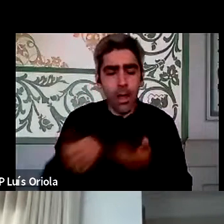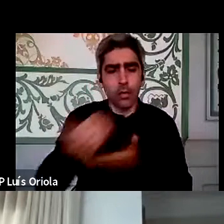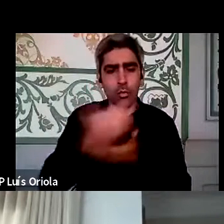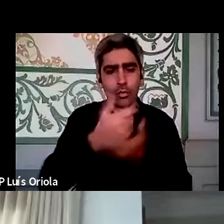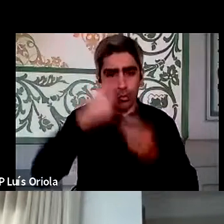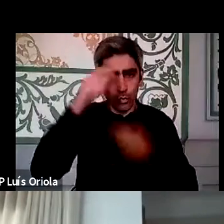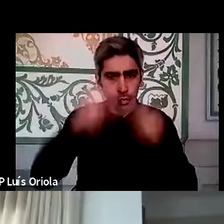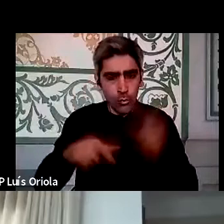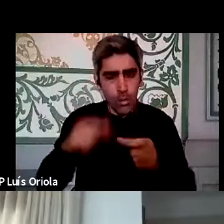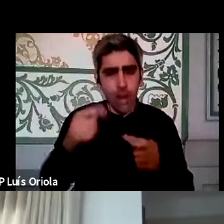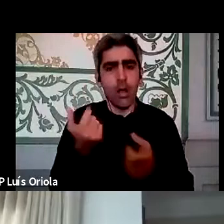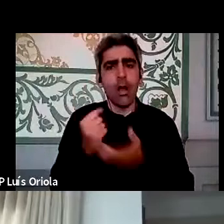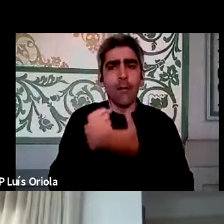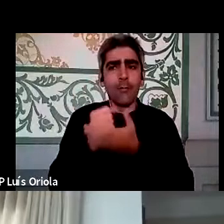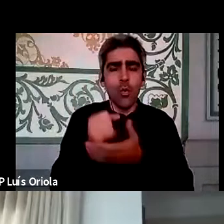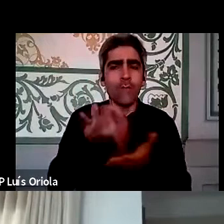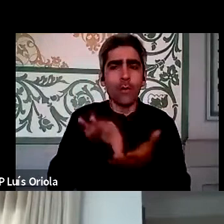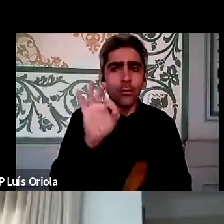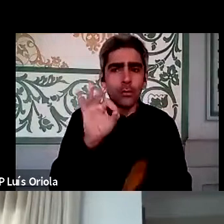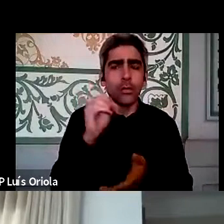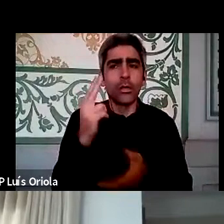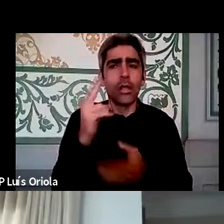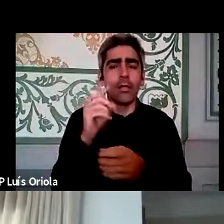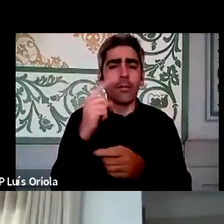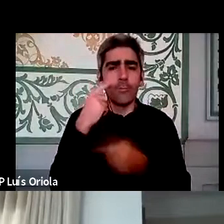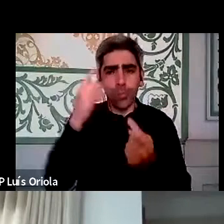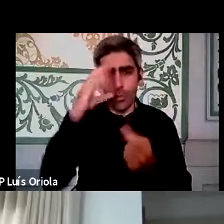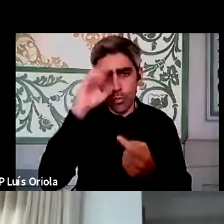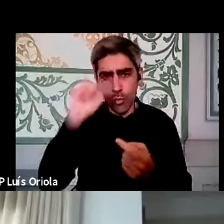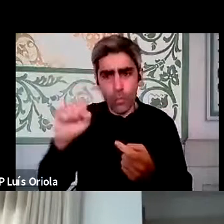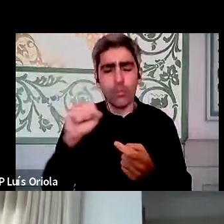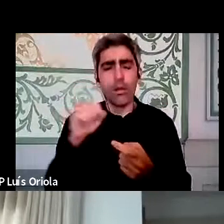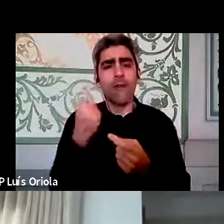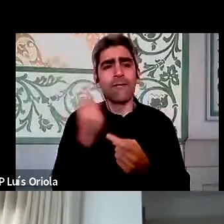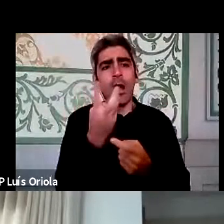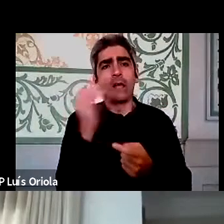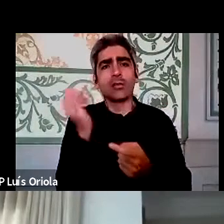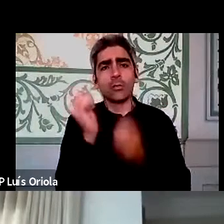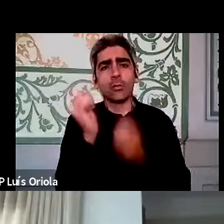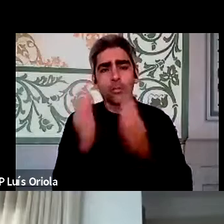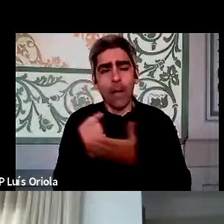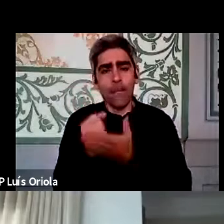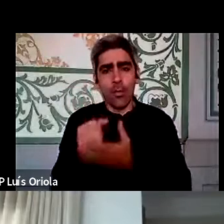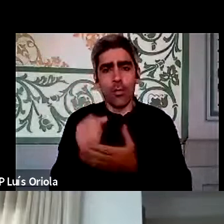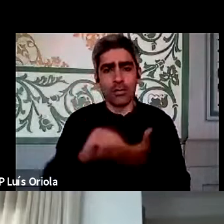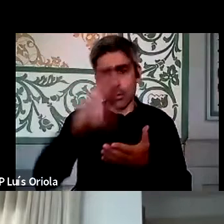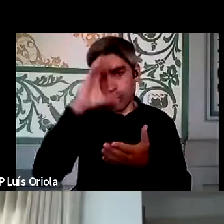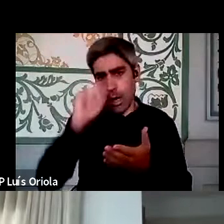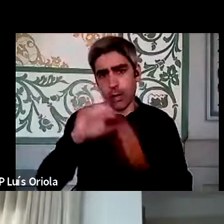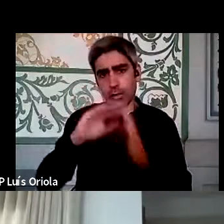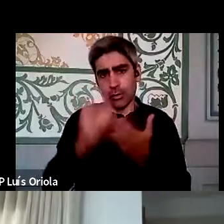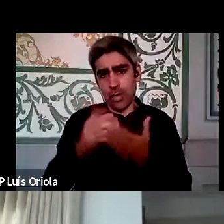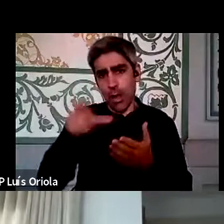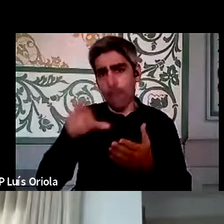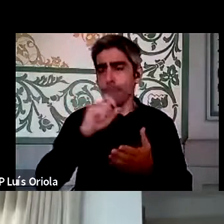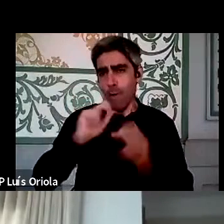fazemos às fundações e utilidades públicas, o que fazemos às nossas entidades que são apoiadas para a Secretaria-Geral, claramente é possível ficar em casa. E eu diria que a